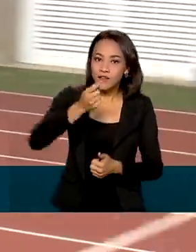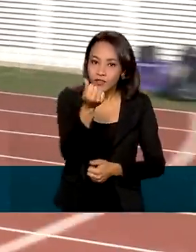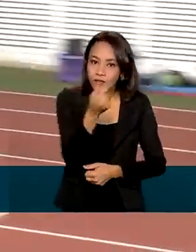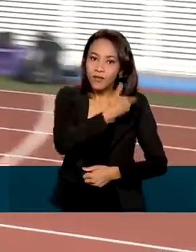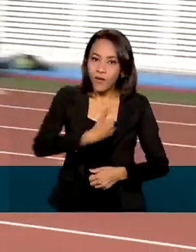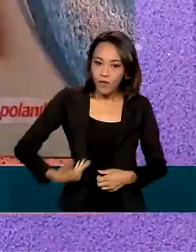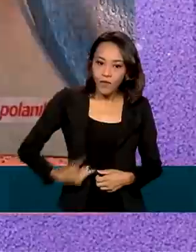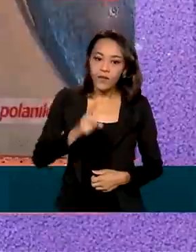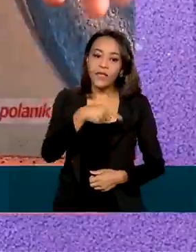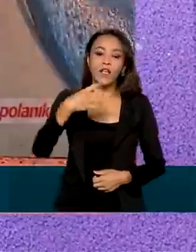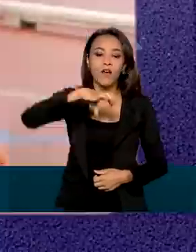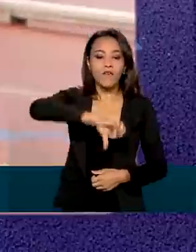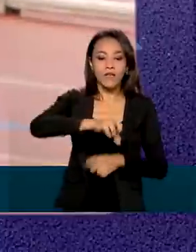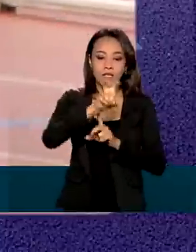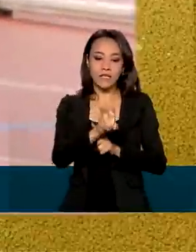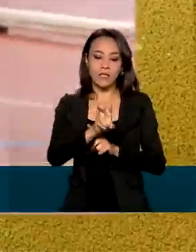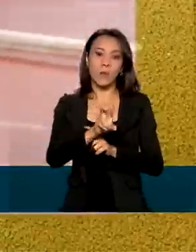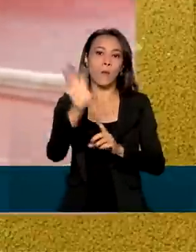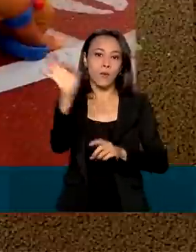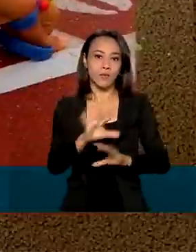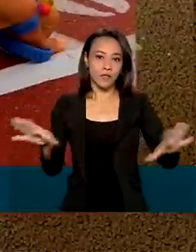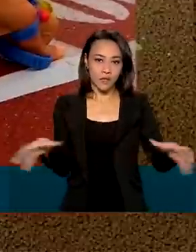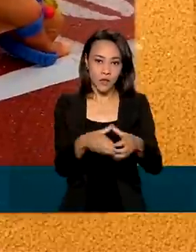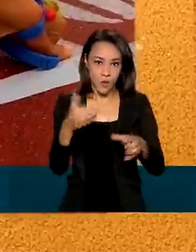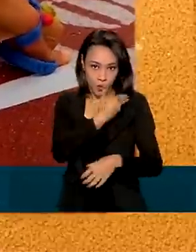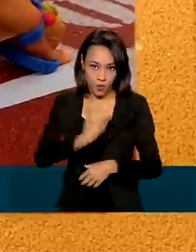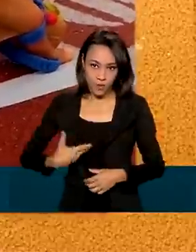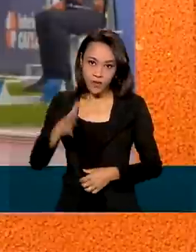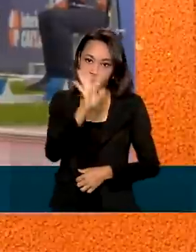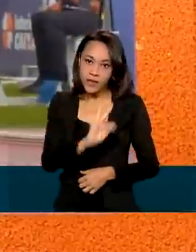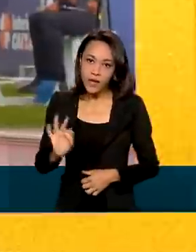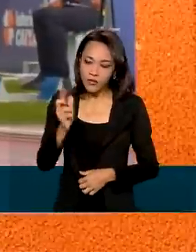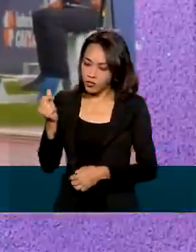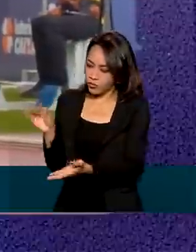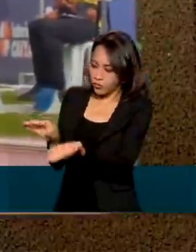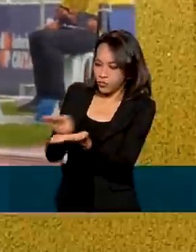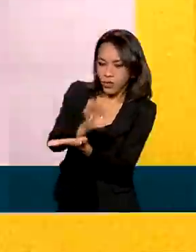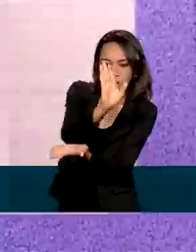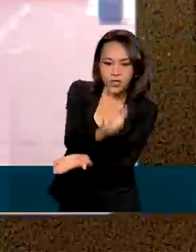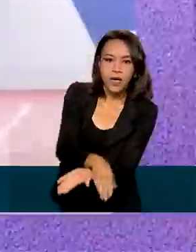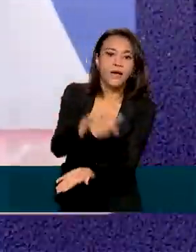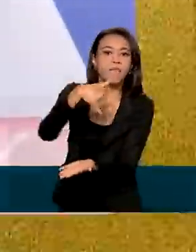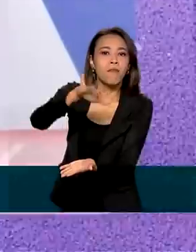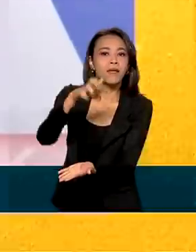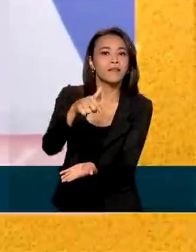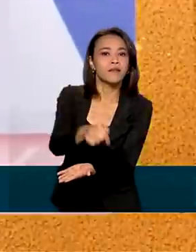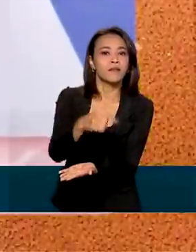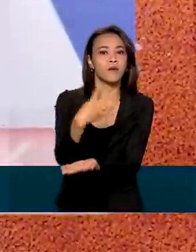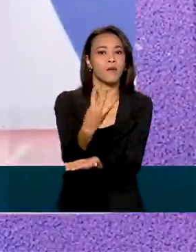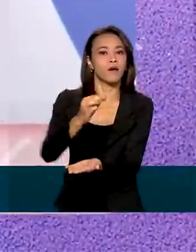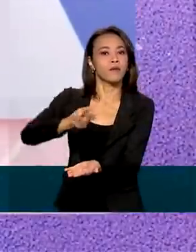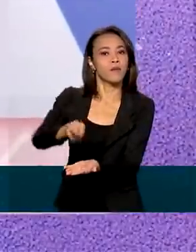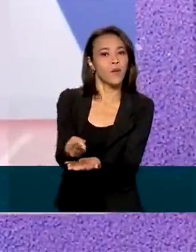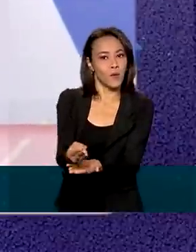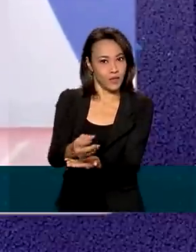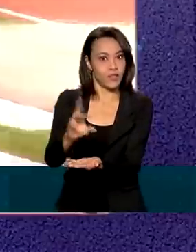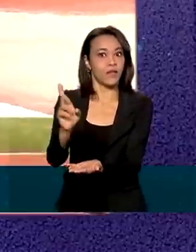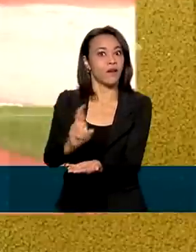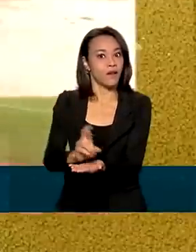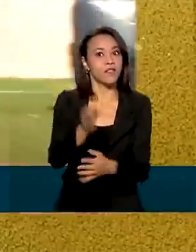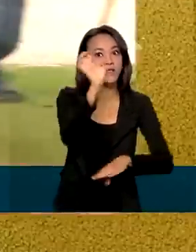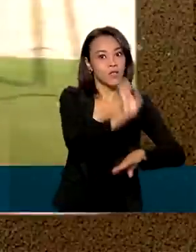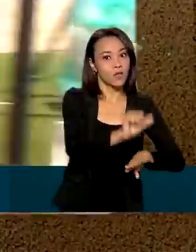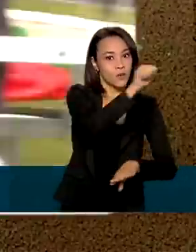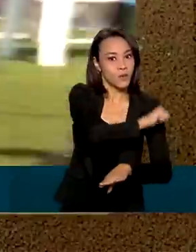da equipe brasileira. O governo federal investiu mais de 74 milhões de reais entre os Jogos do Rio e de